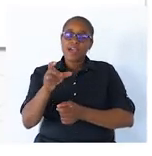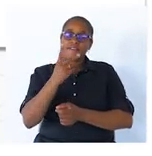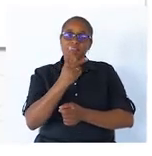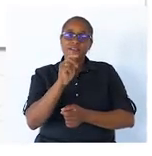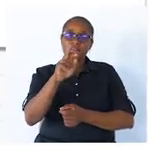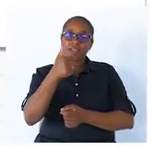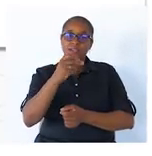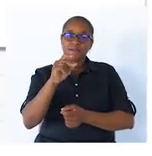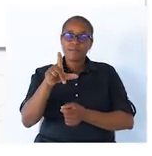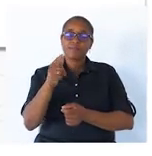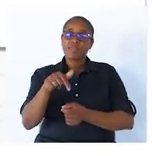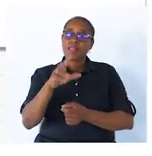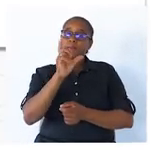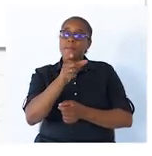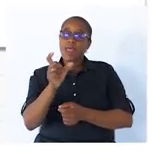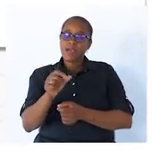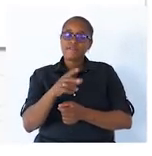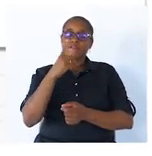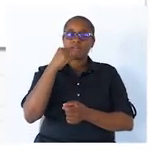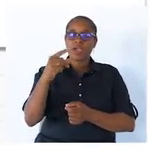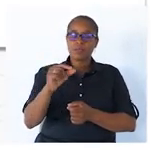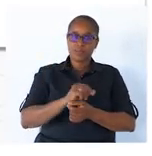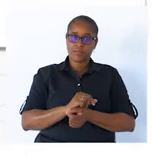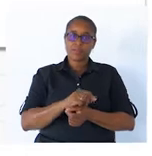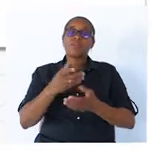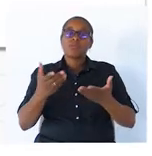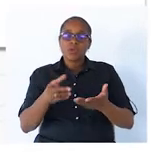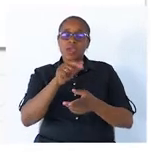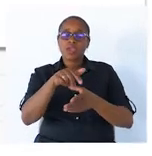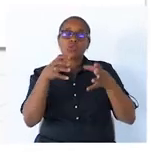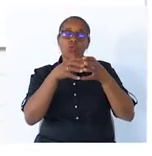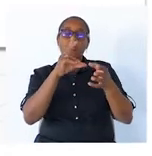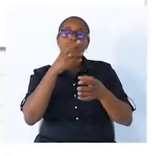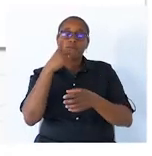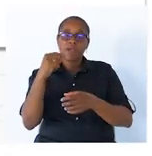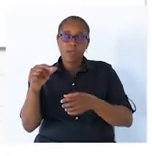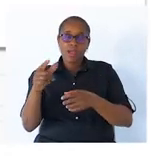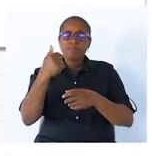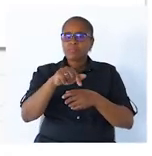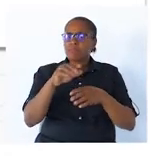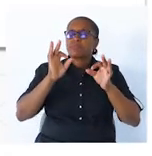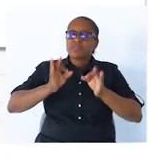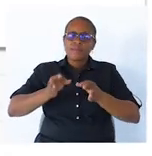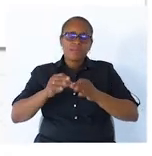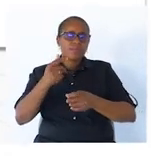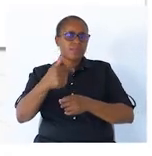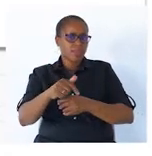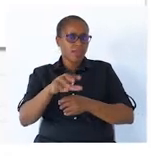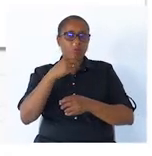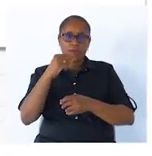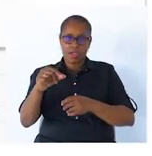verbal vem da palavra verbo. Então, aqui no grupo verbal, temos sempre que ter um